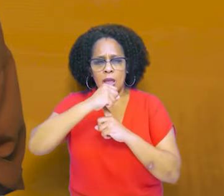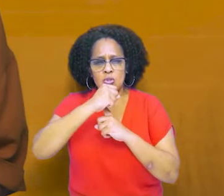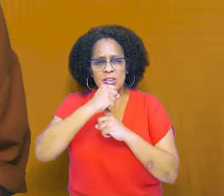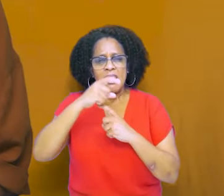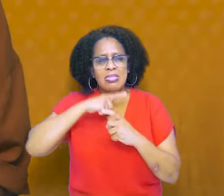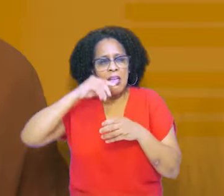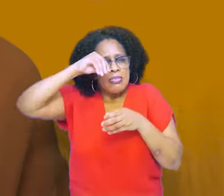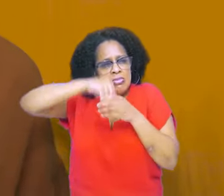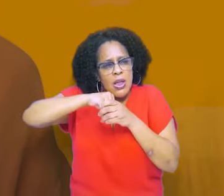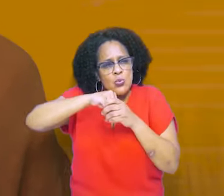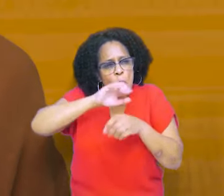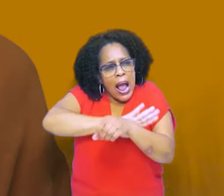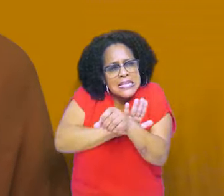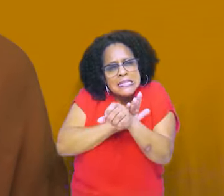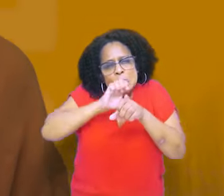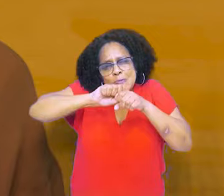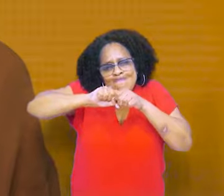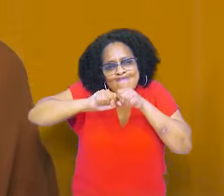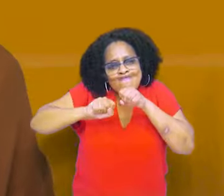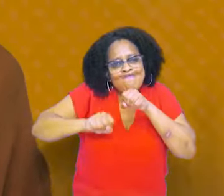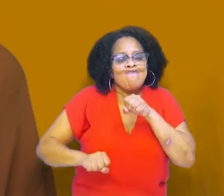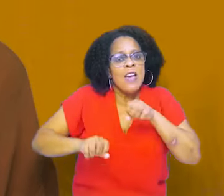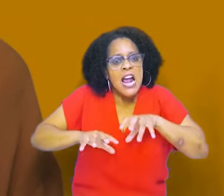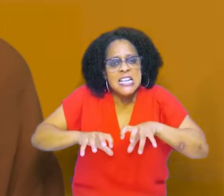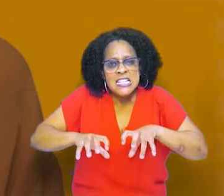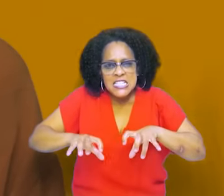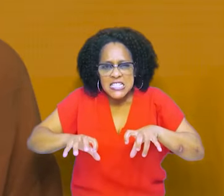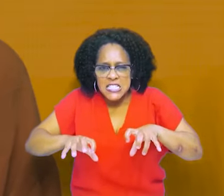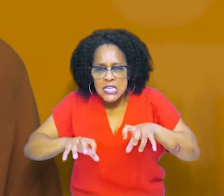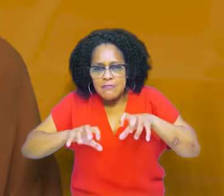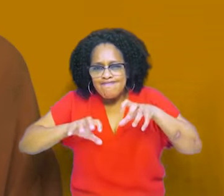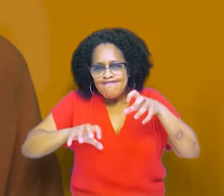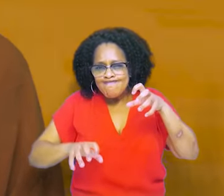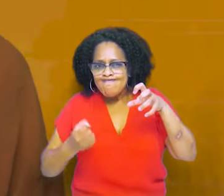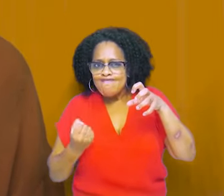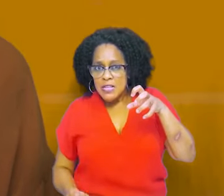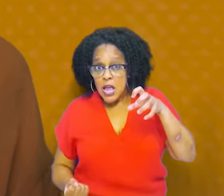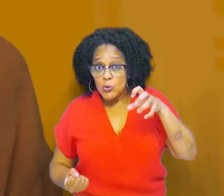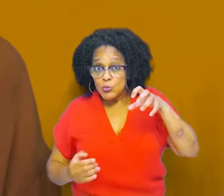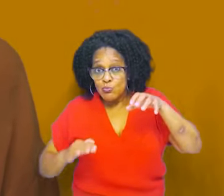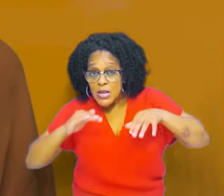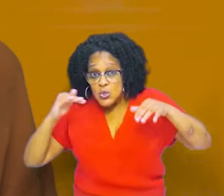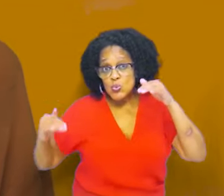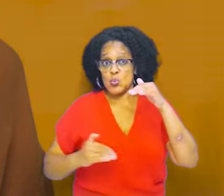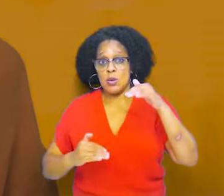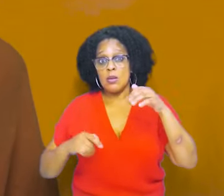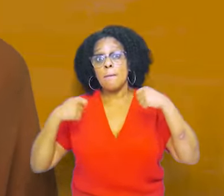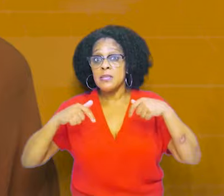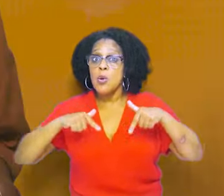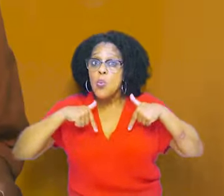combativa, principalmente para que psicólogas e psicólogos possam construir uma psicologia